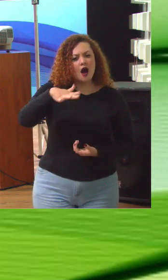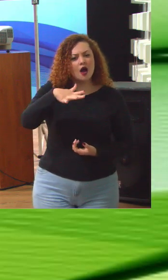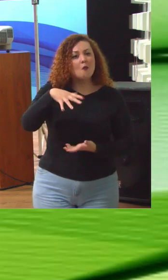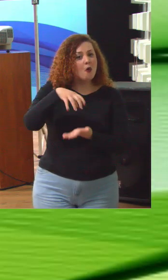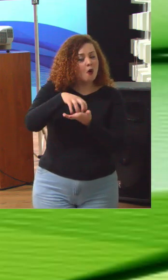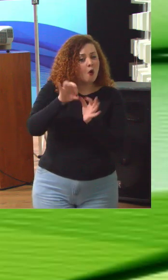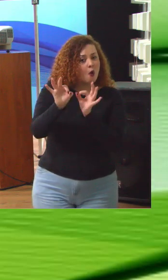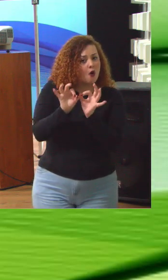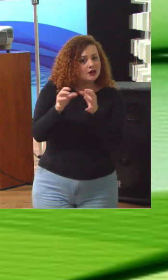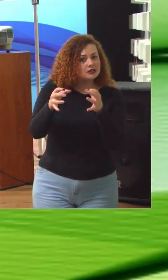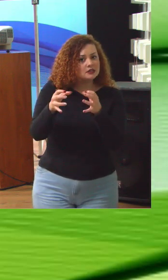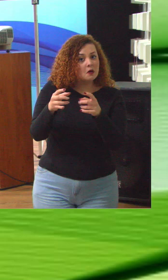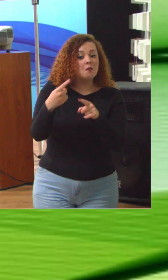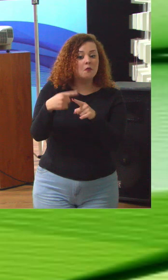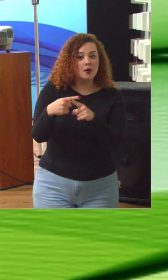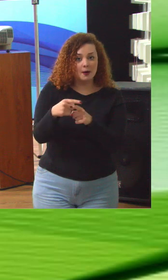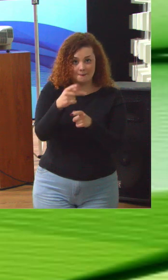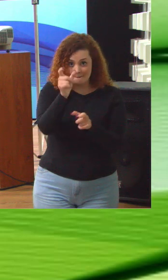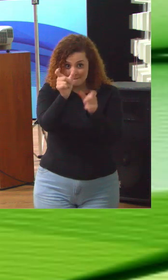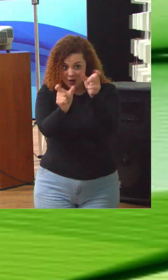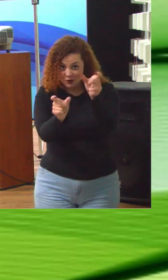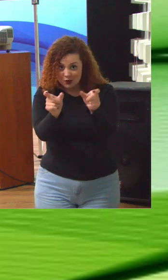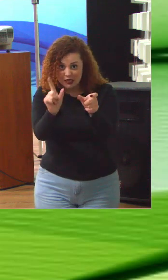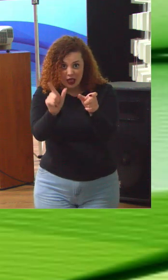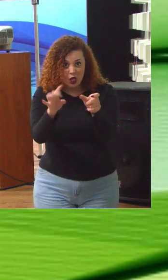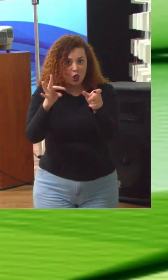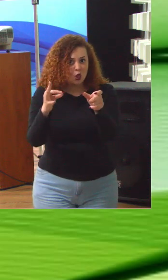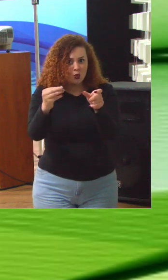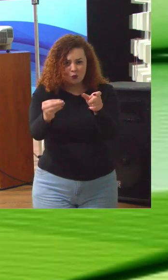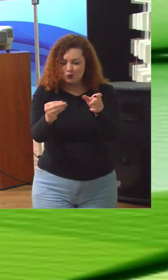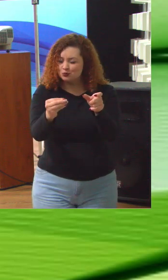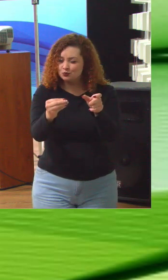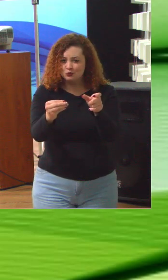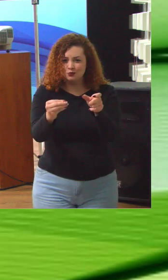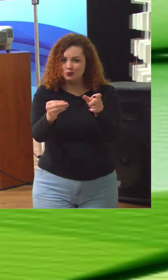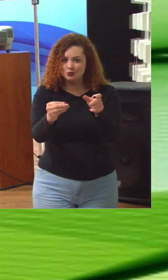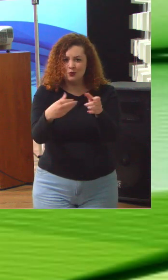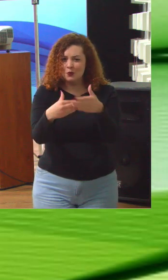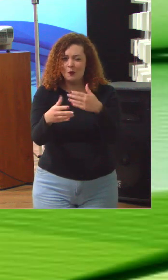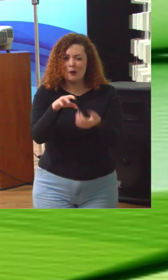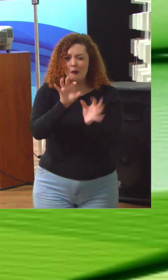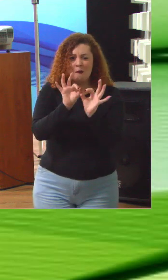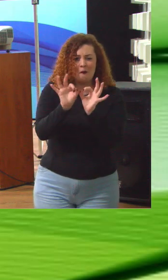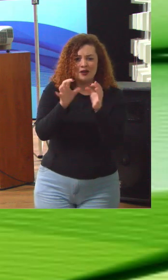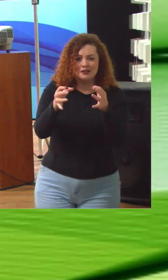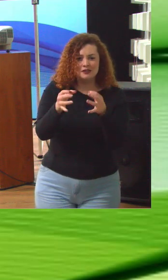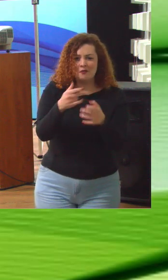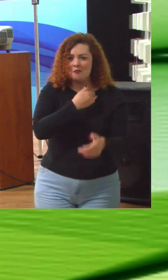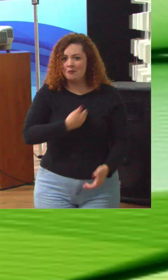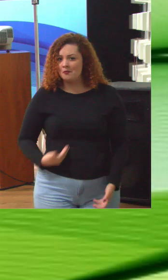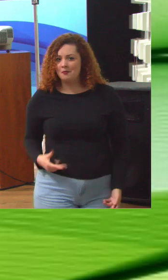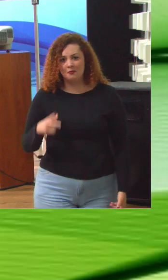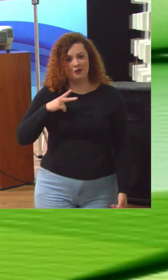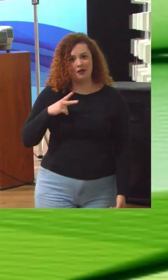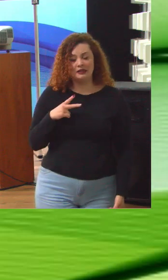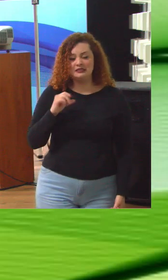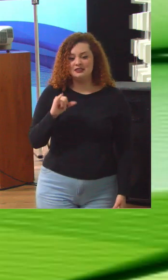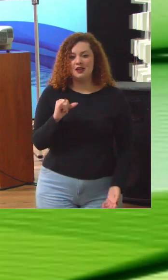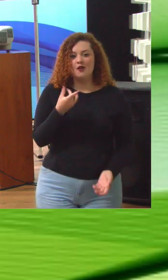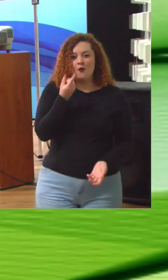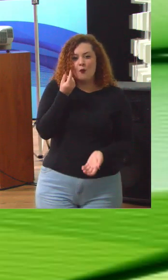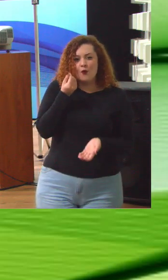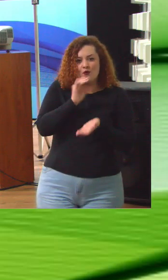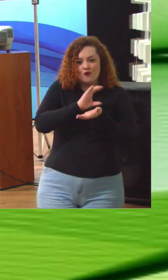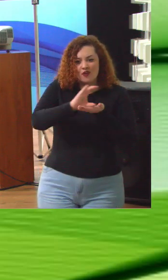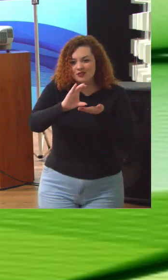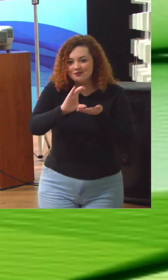porque pessoas é tudo em qualquer organização pública ou privada se a gente não investe aqui esquece o